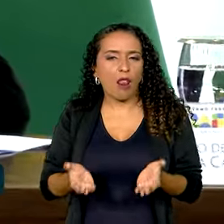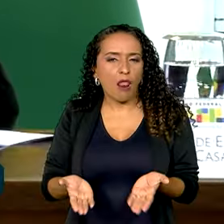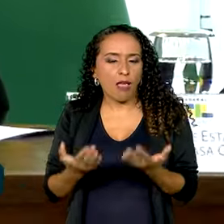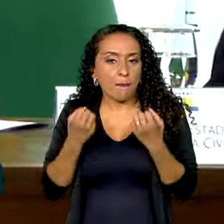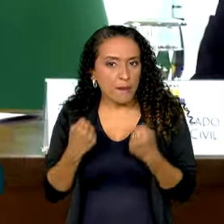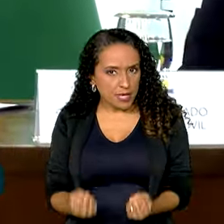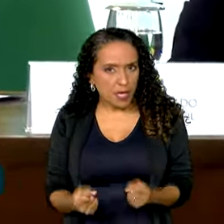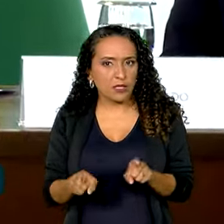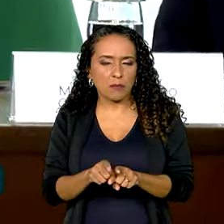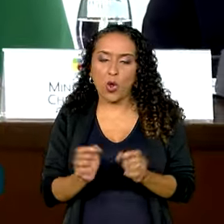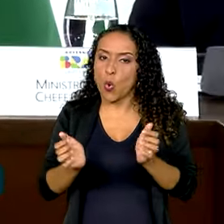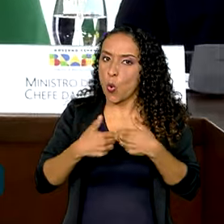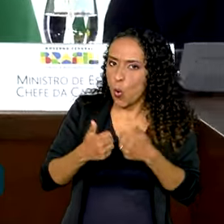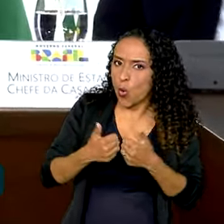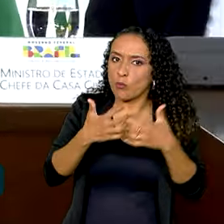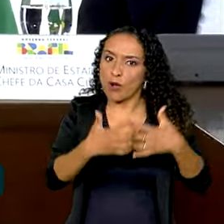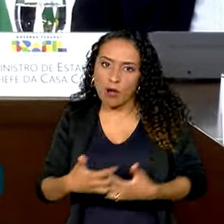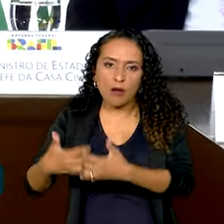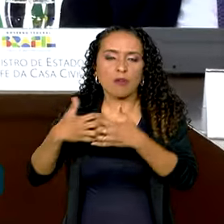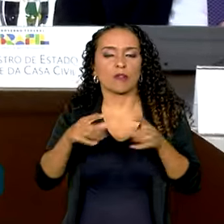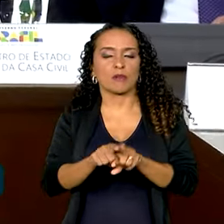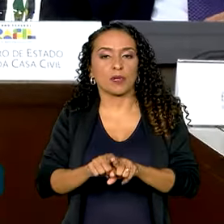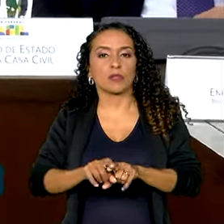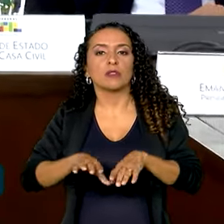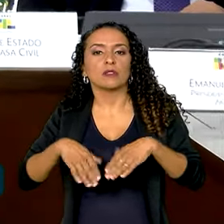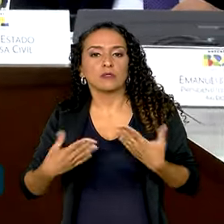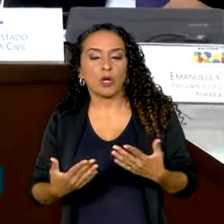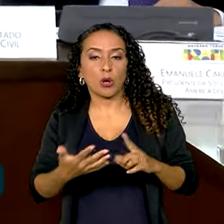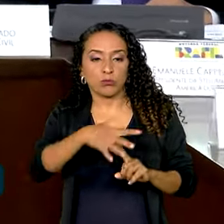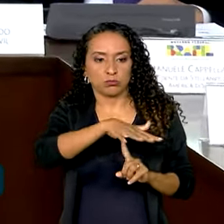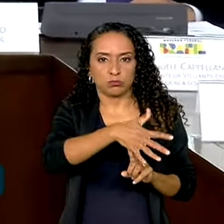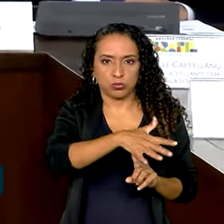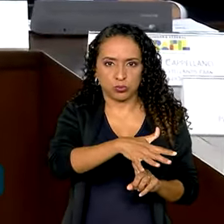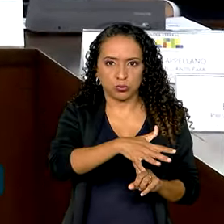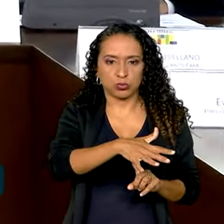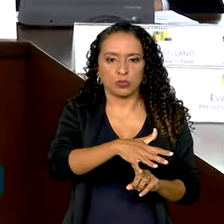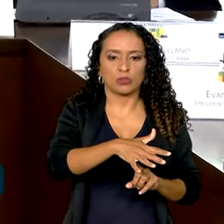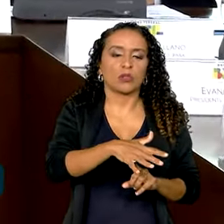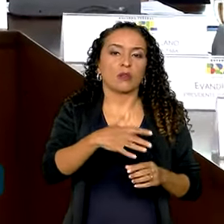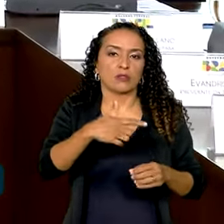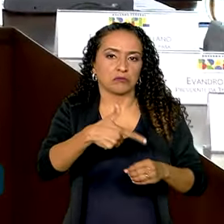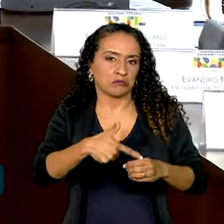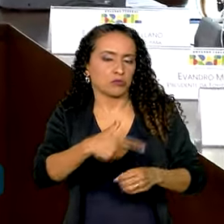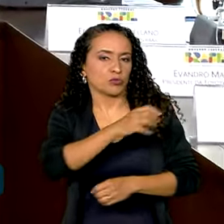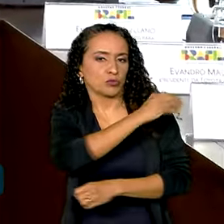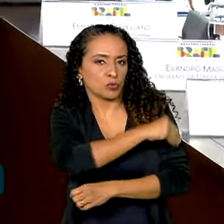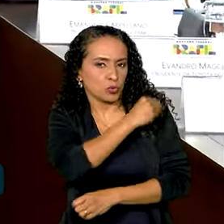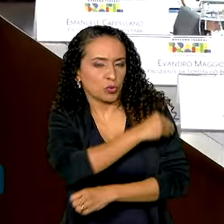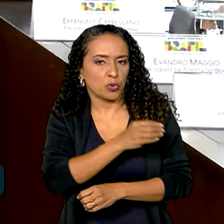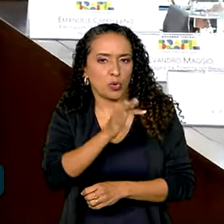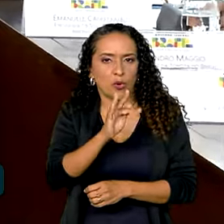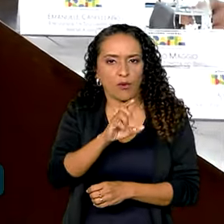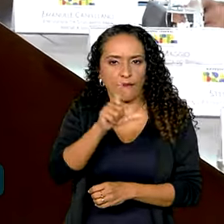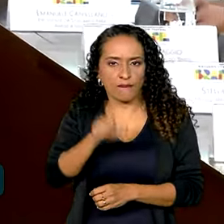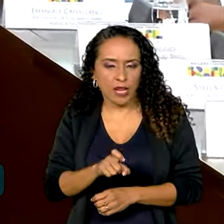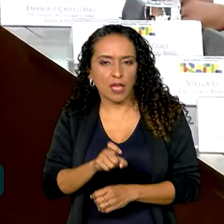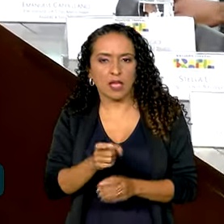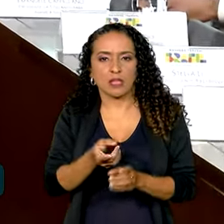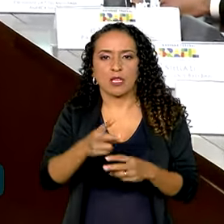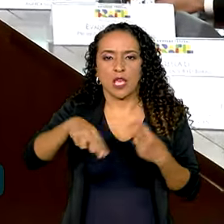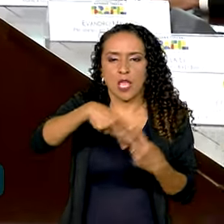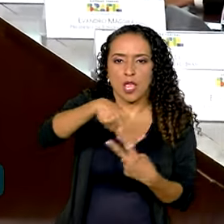pesados, como ônibus e caminhões, tanto em motores a combustão, como etanol, total flex, híbridos e